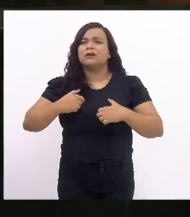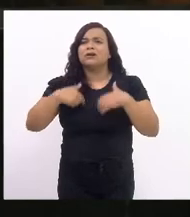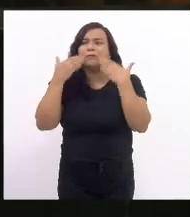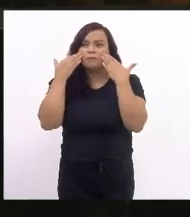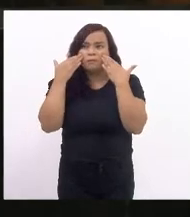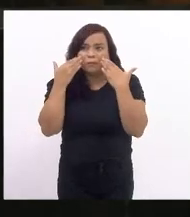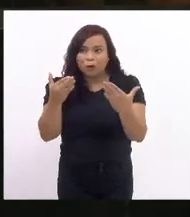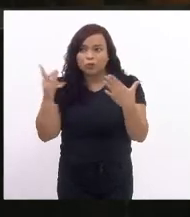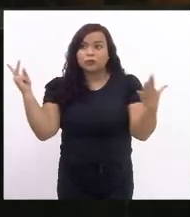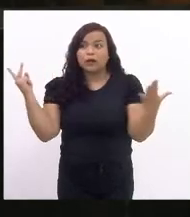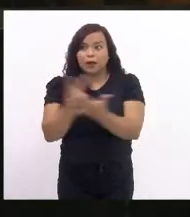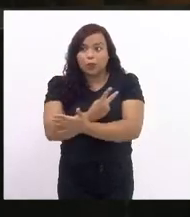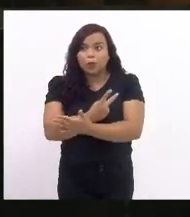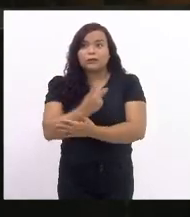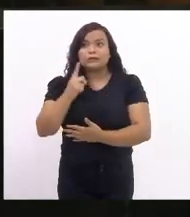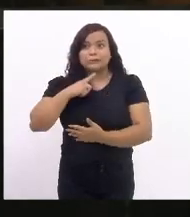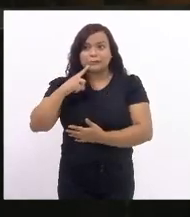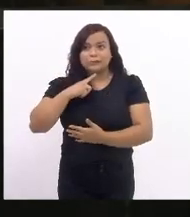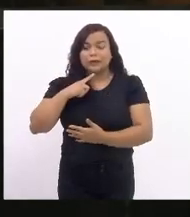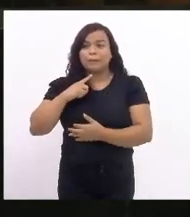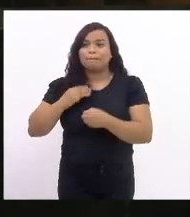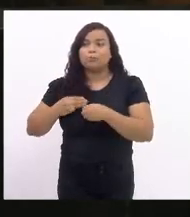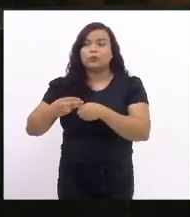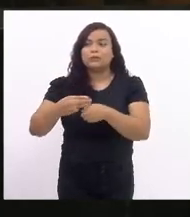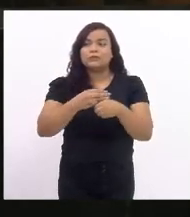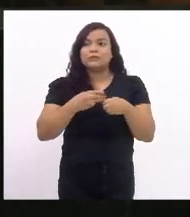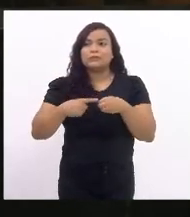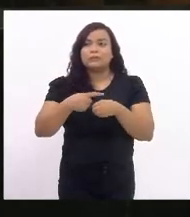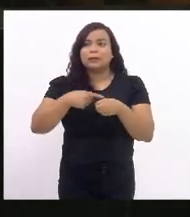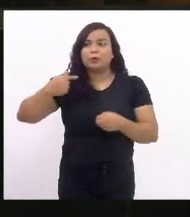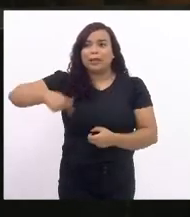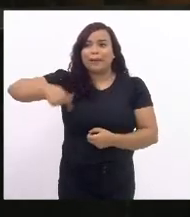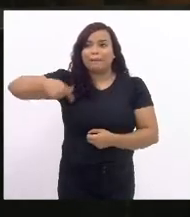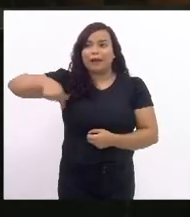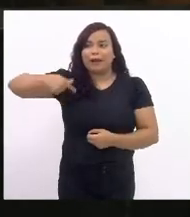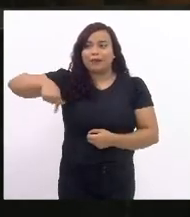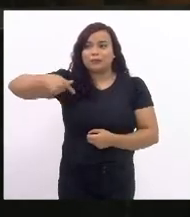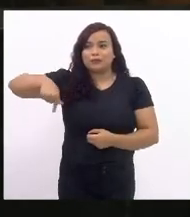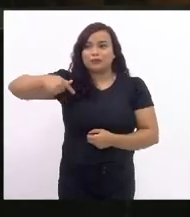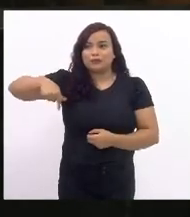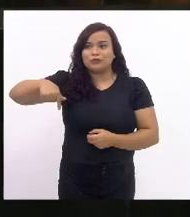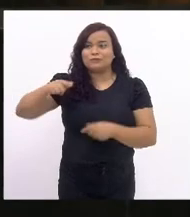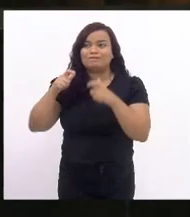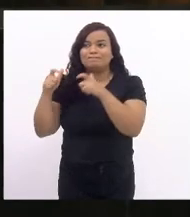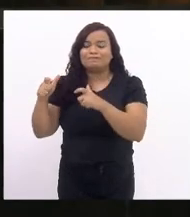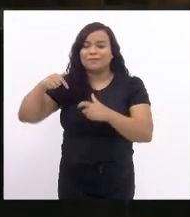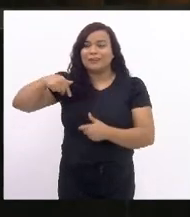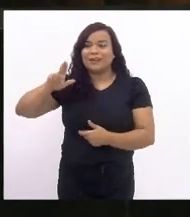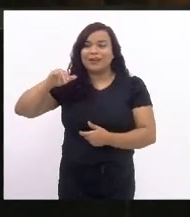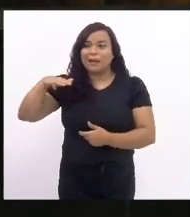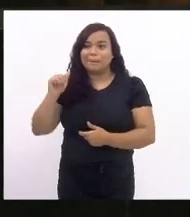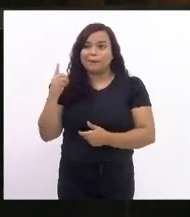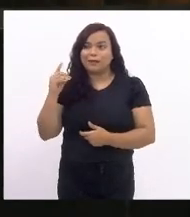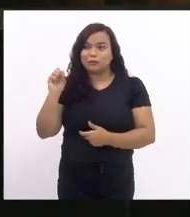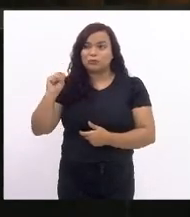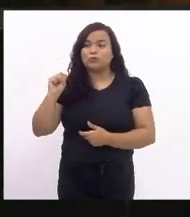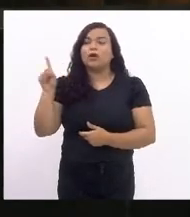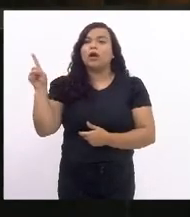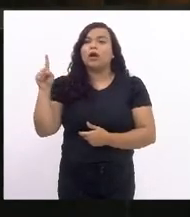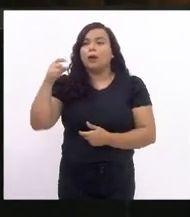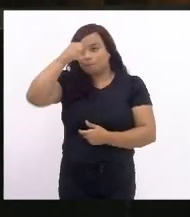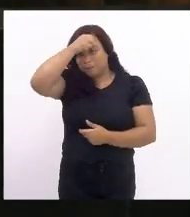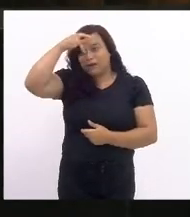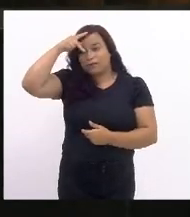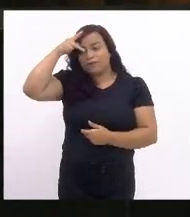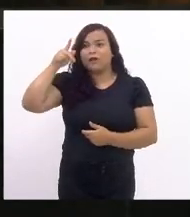aqui o que tem acontecido no meu município queimados, o que o atual prefeito Glauco Kaiser tem